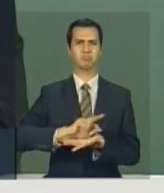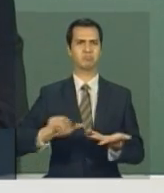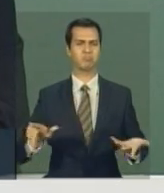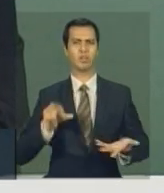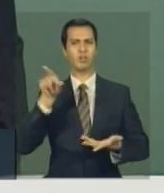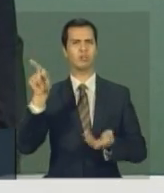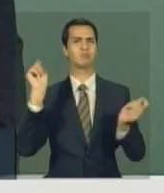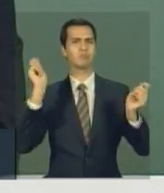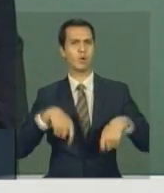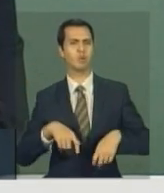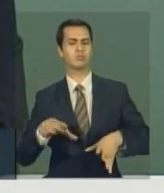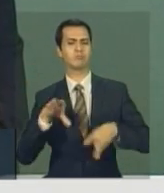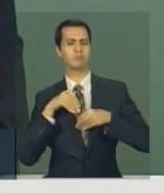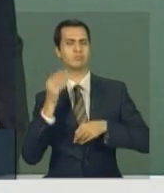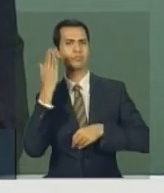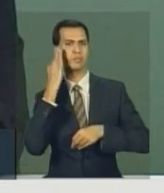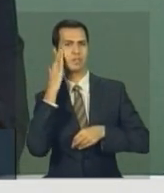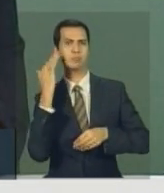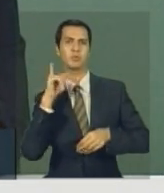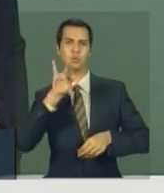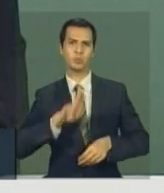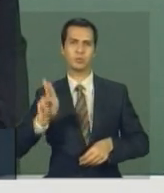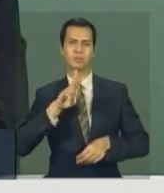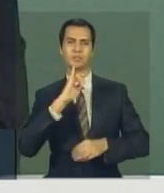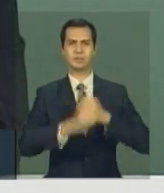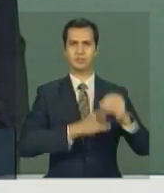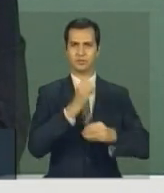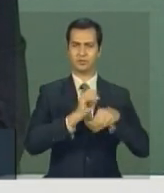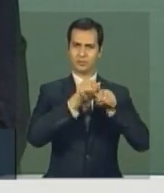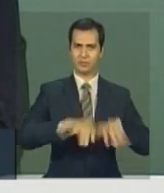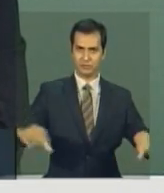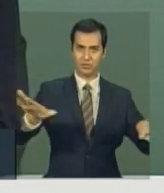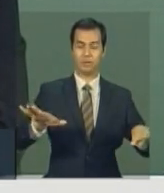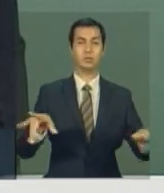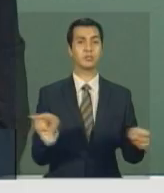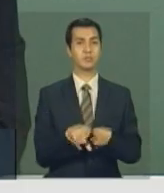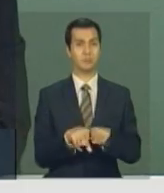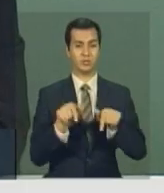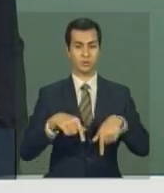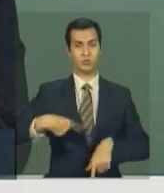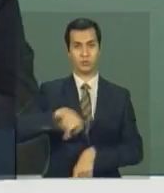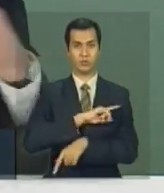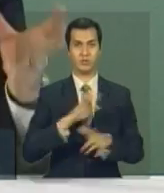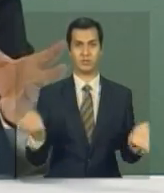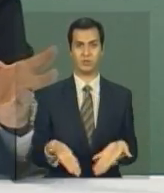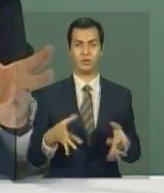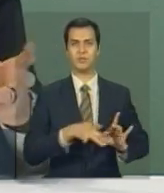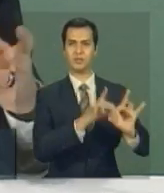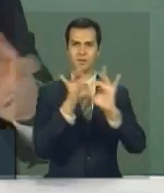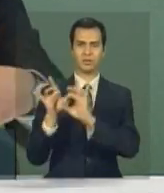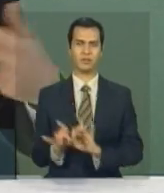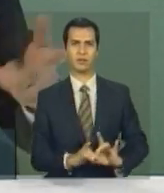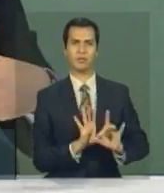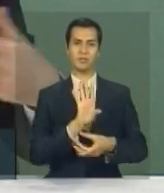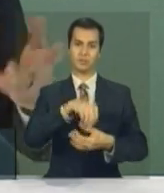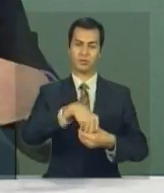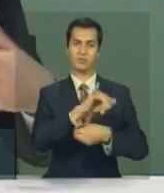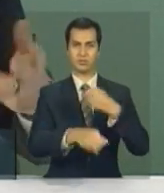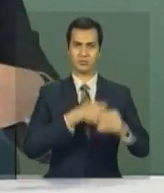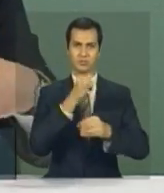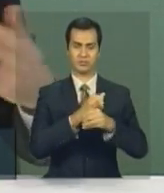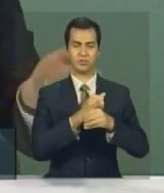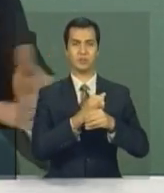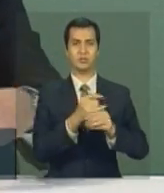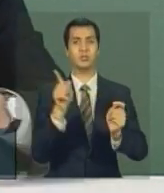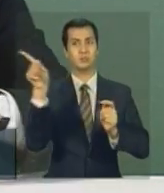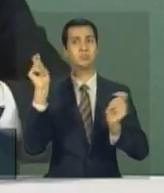apropriação, de distribuição, que é a internet. E essa rede do Ciência Sem Fronteiras que nós estamos criando dentro da internet vai ajudar também que